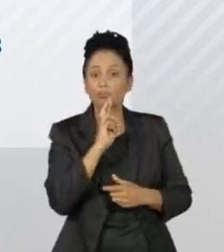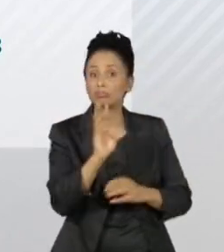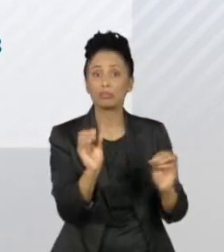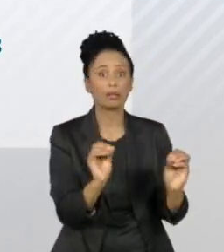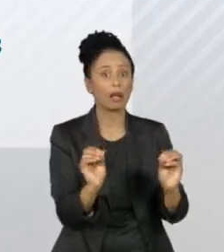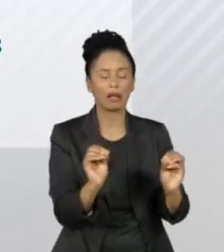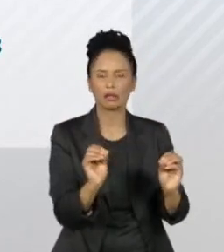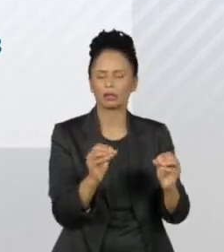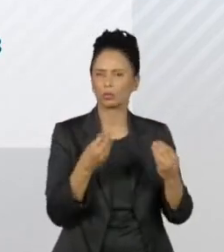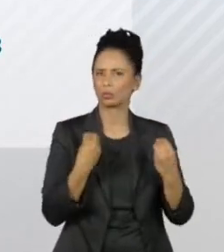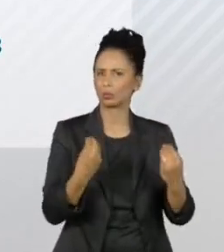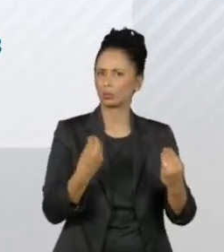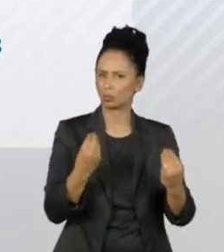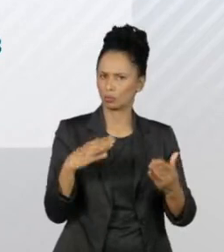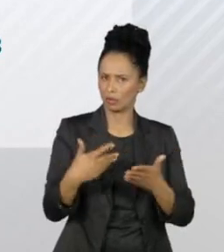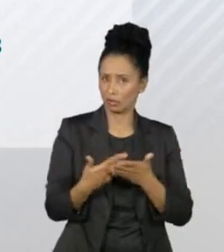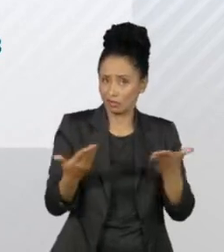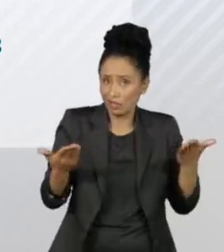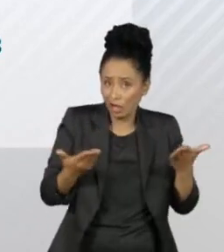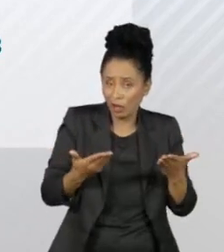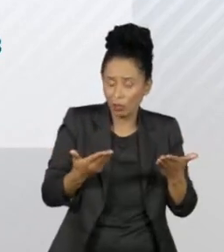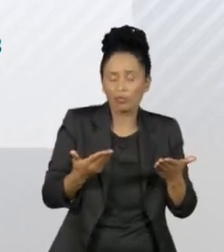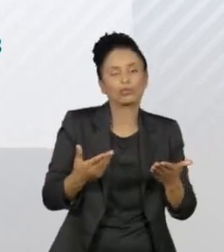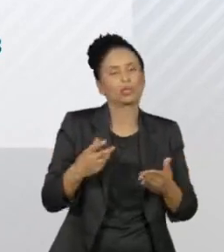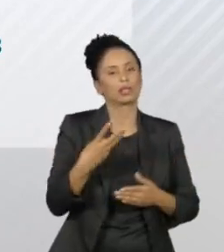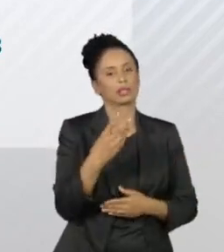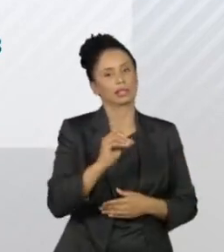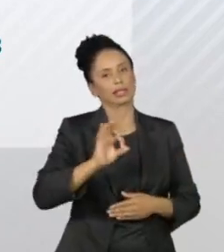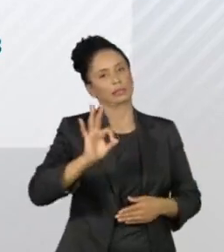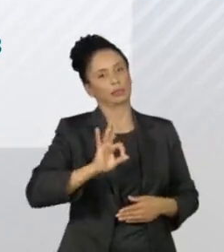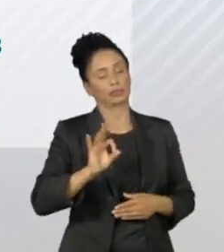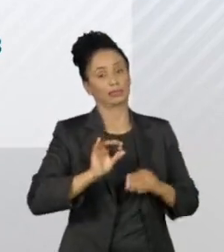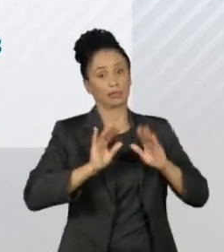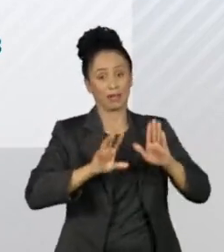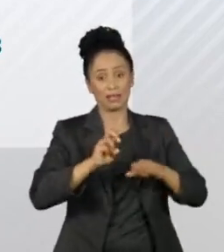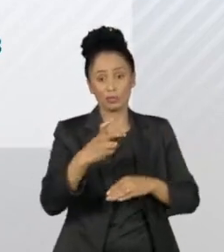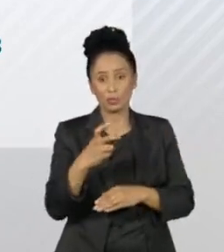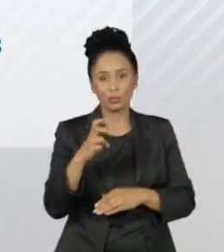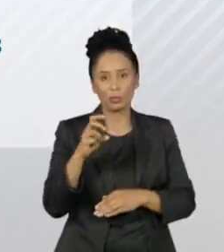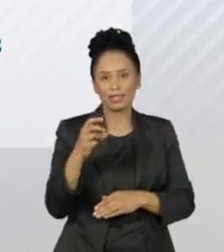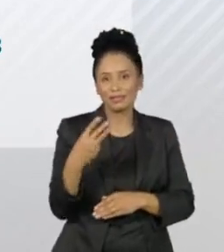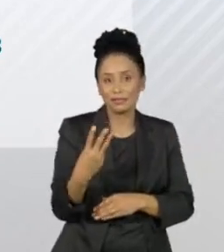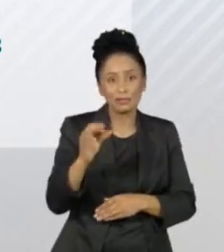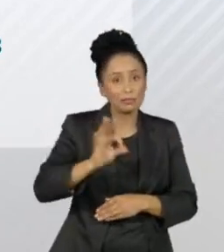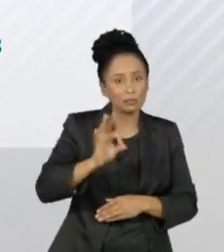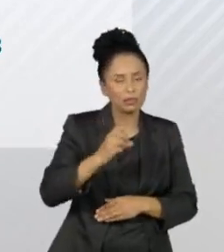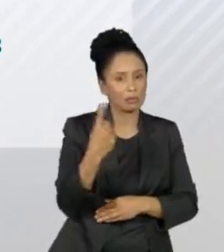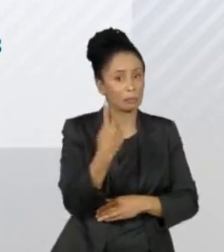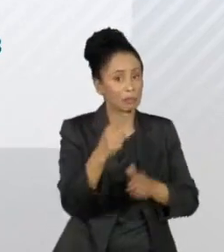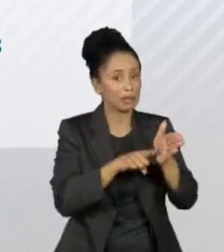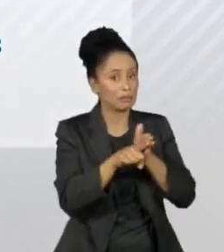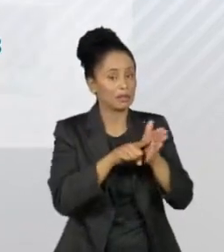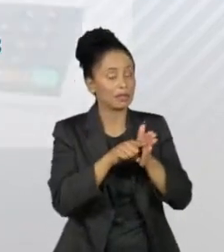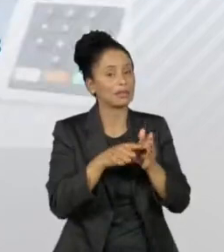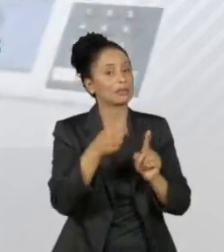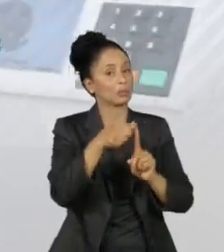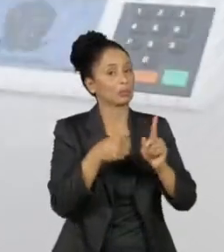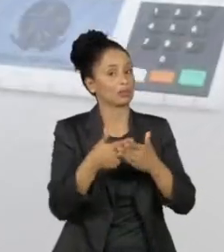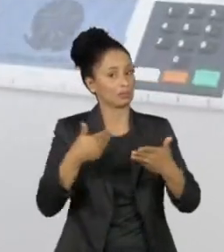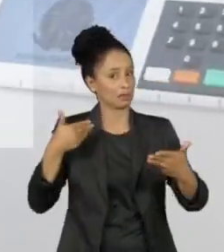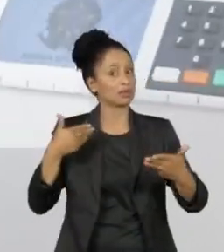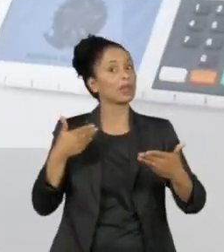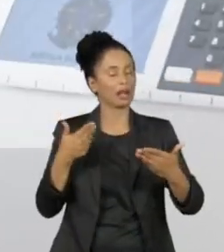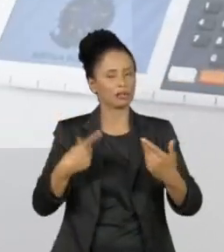responder. Atualmente, são 30%, mas chegou a ser 53% no primeiro levantamento do mês passado. A